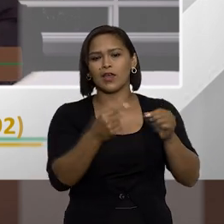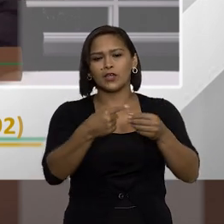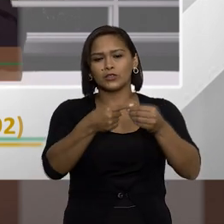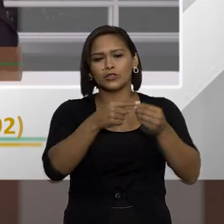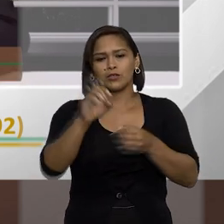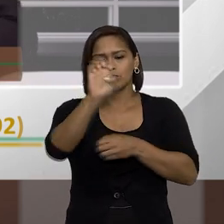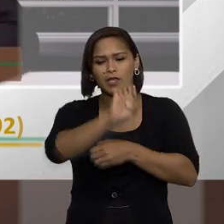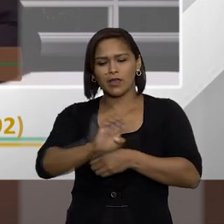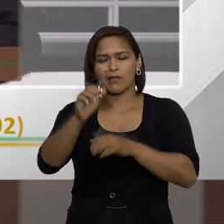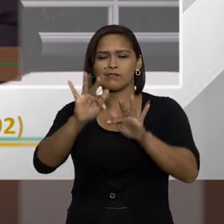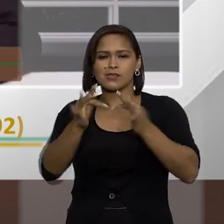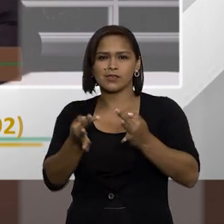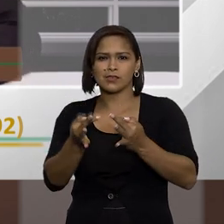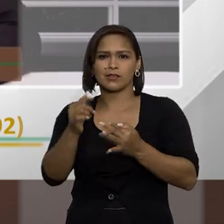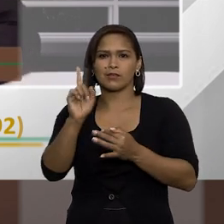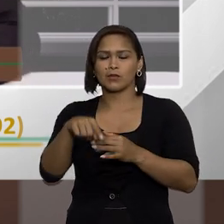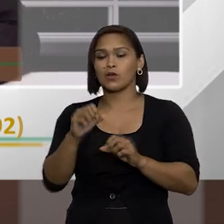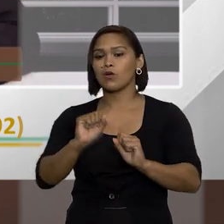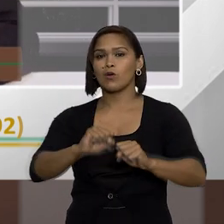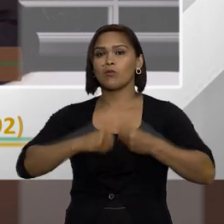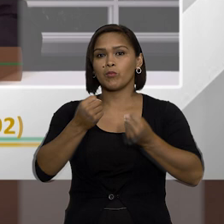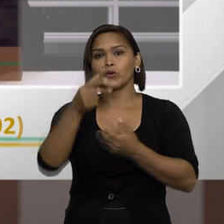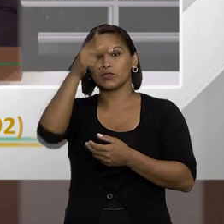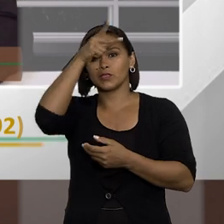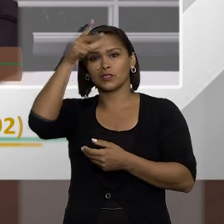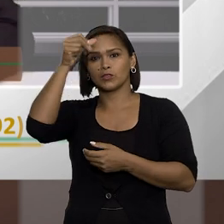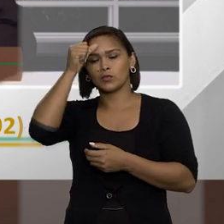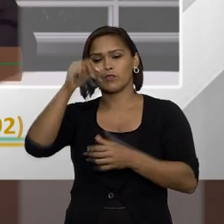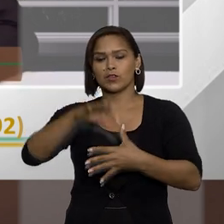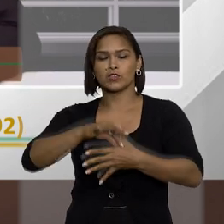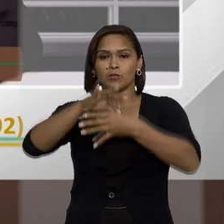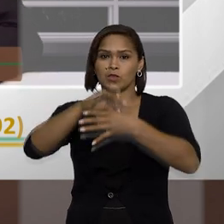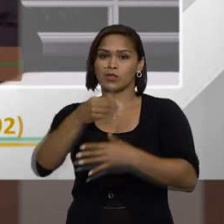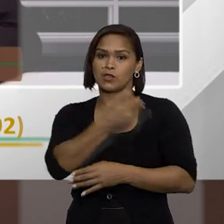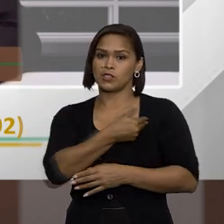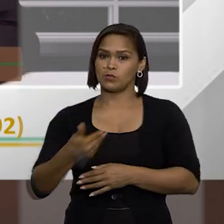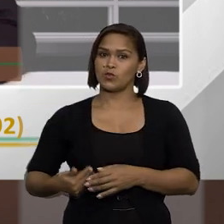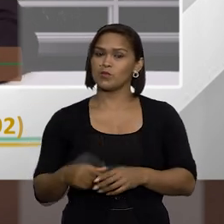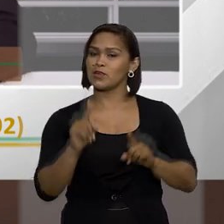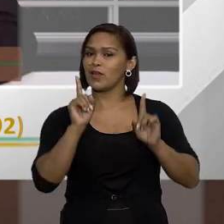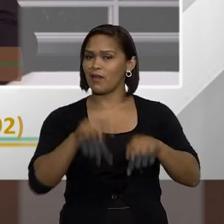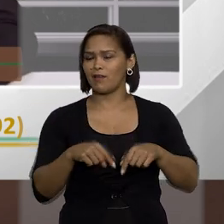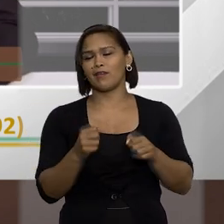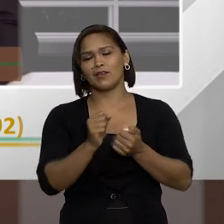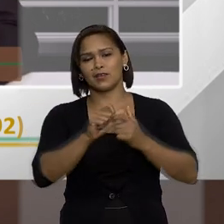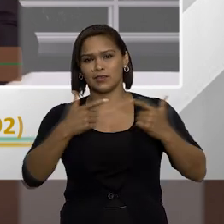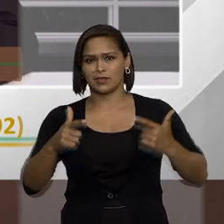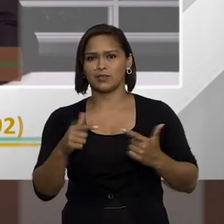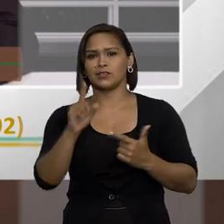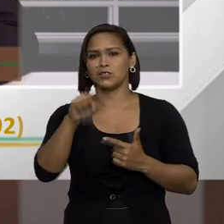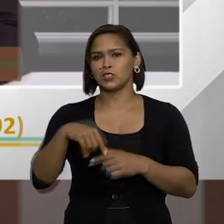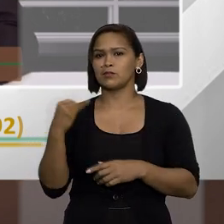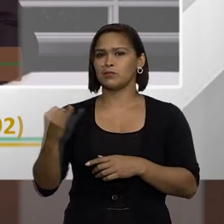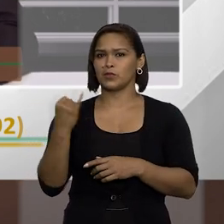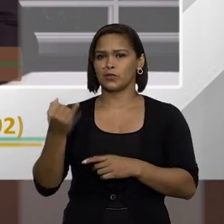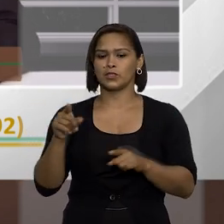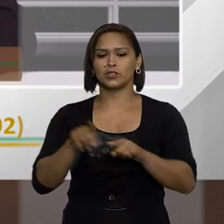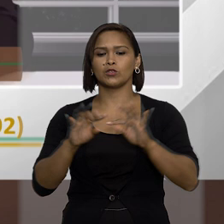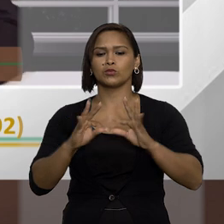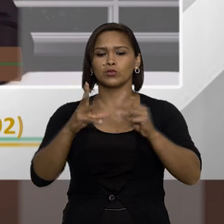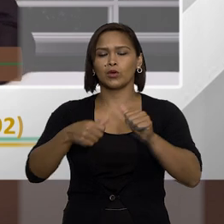uma cidade bem simples o poder de um prefeito de uma autoridade pública ali é muito grande então